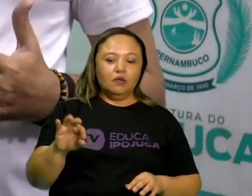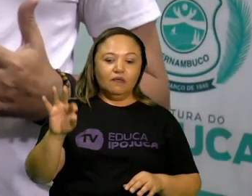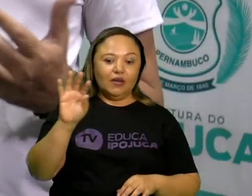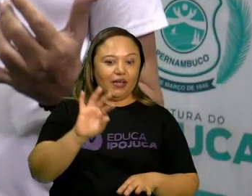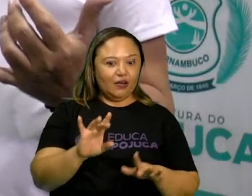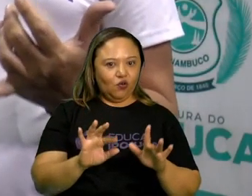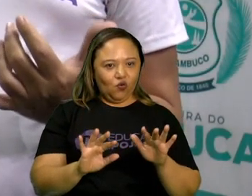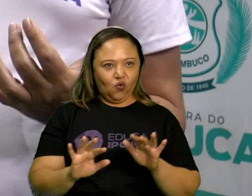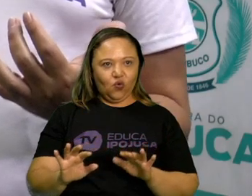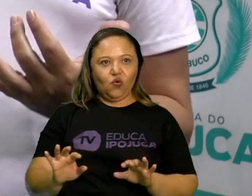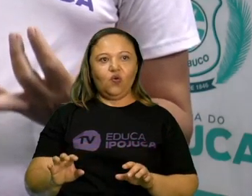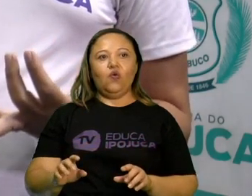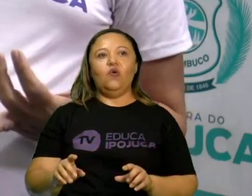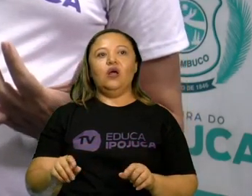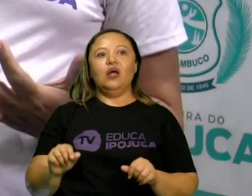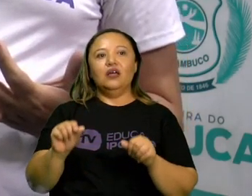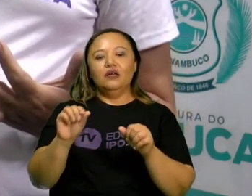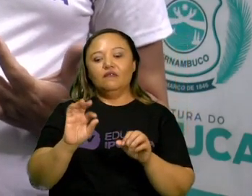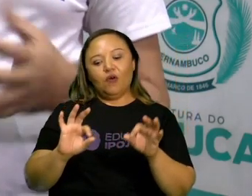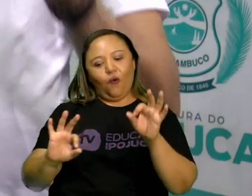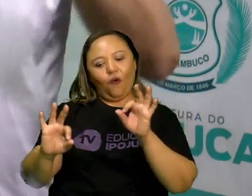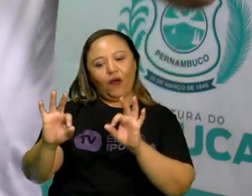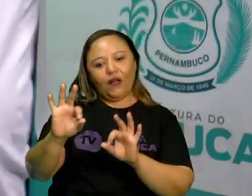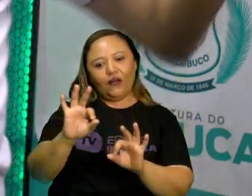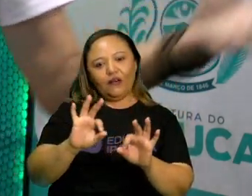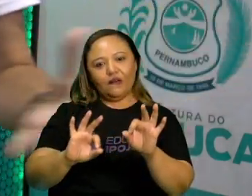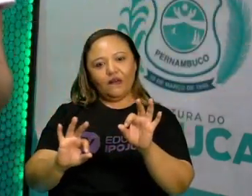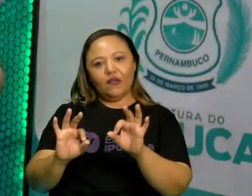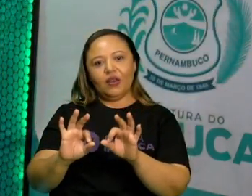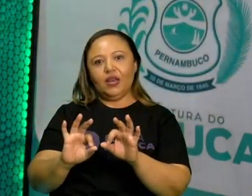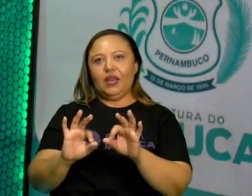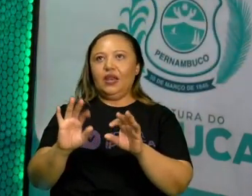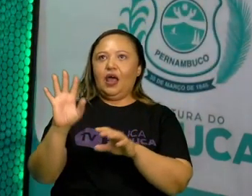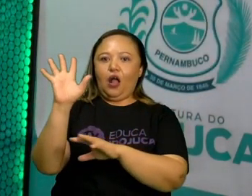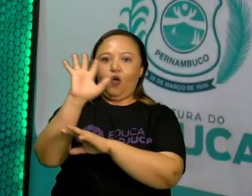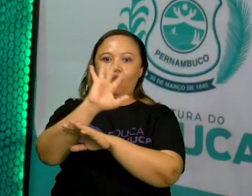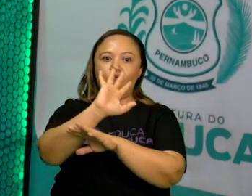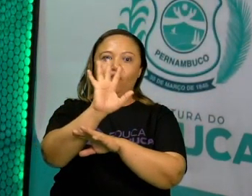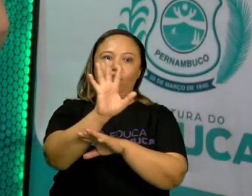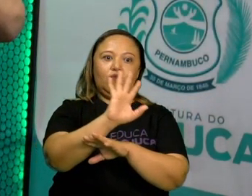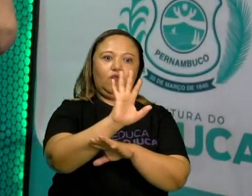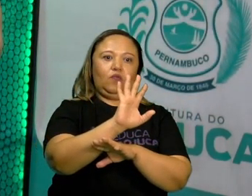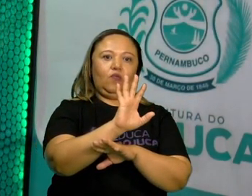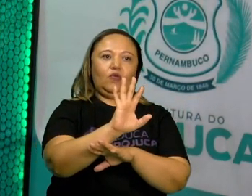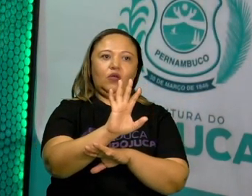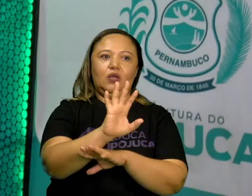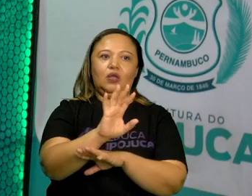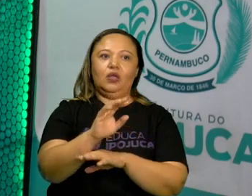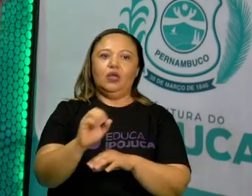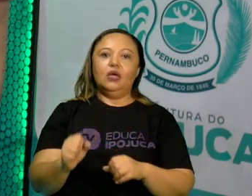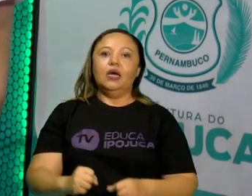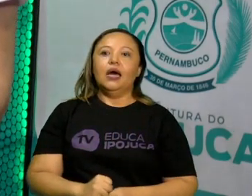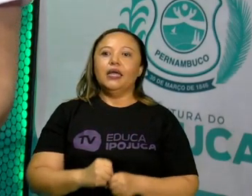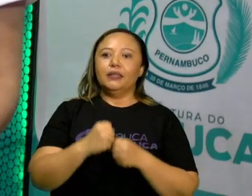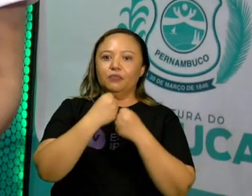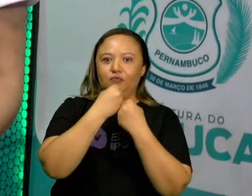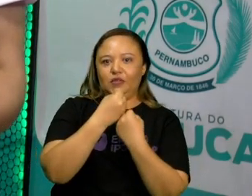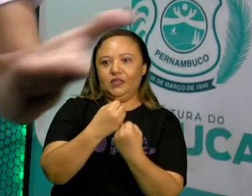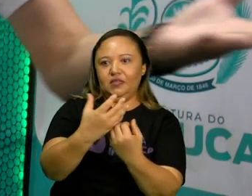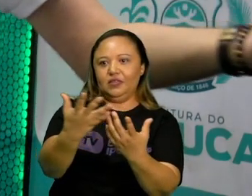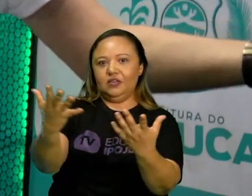edição, para fazer edição, montagem, montar o filme. Depois você vai para a distribuição.